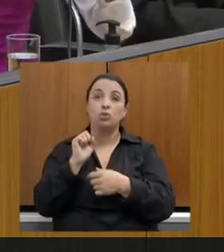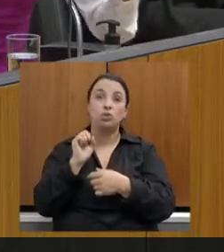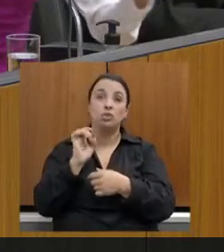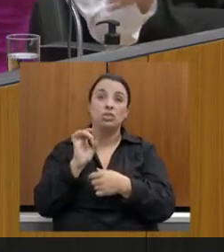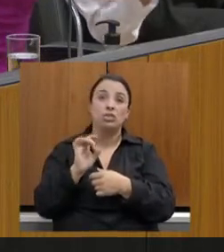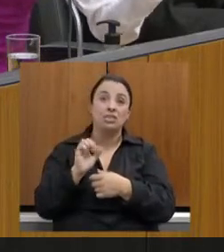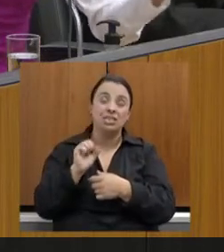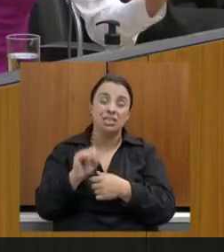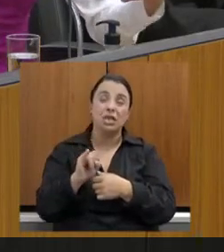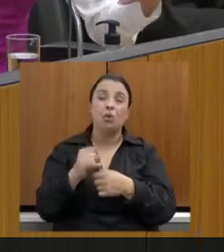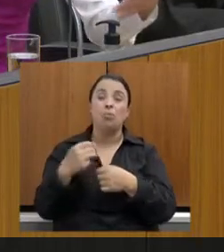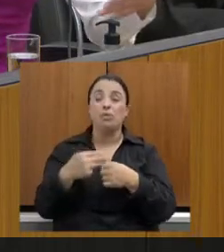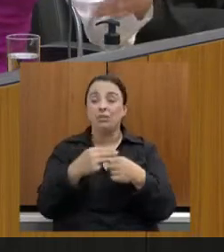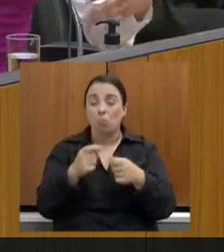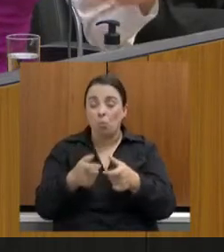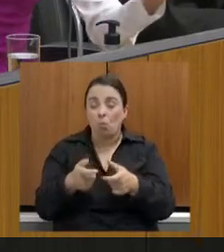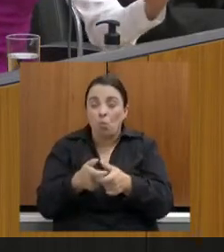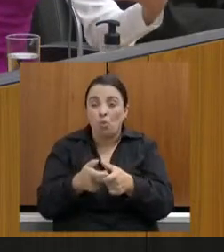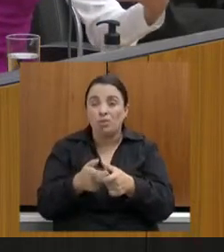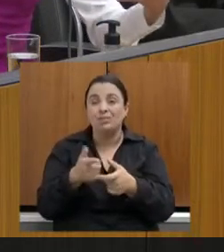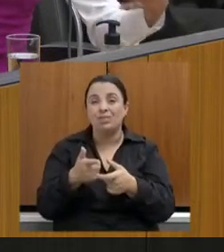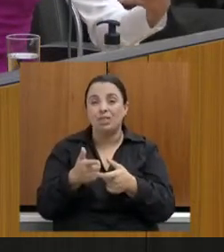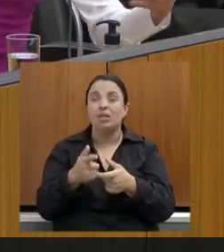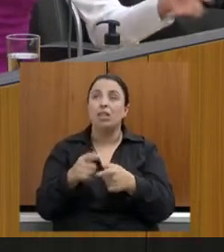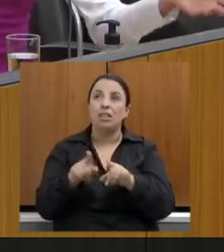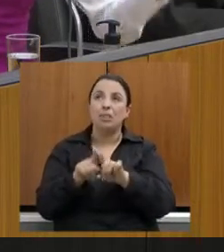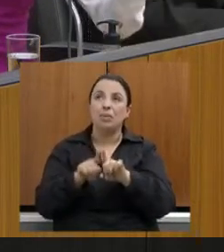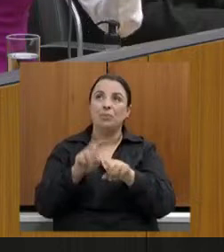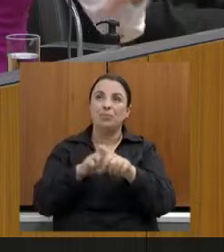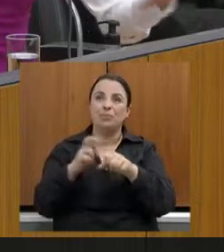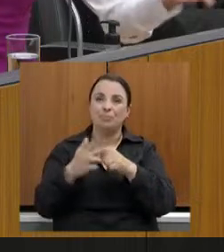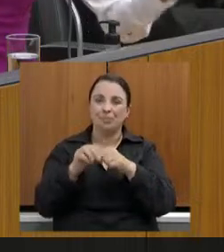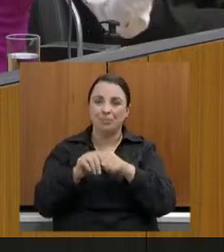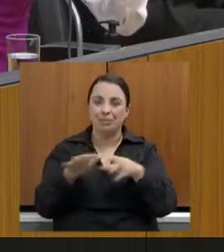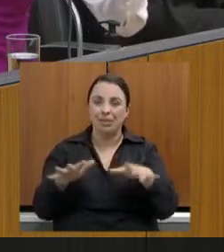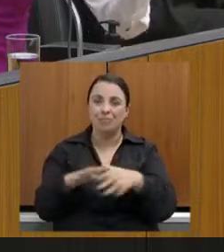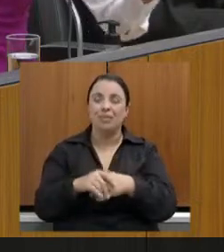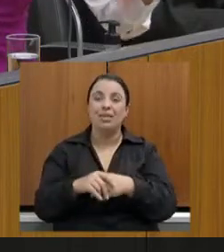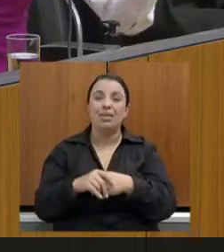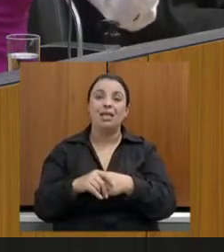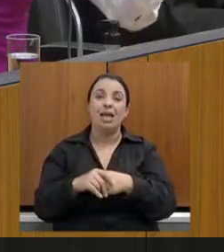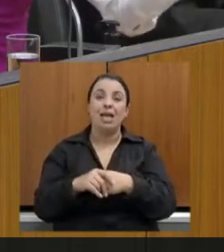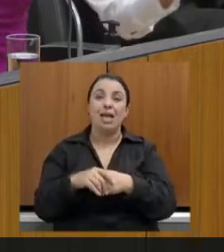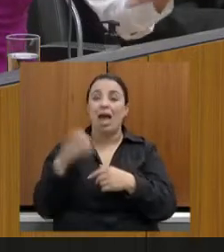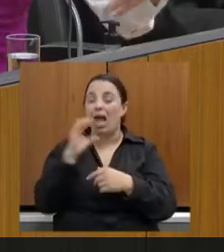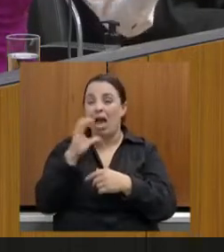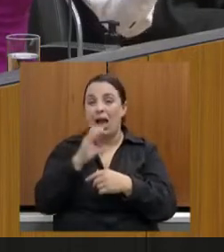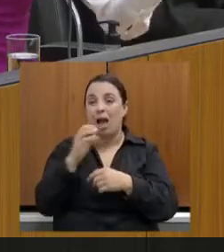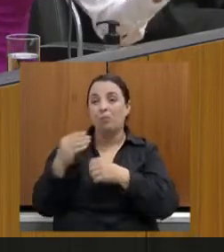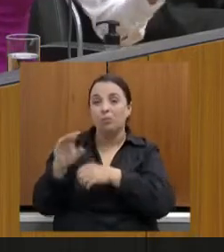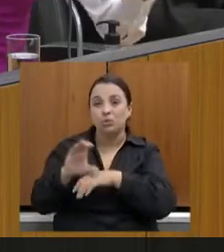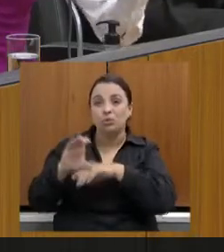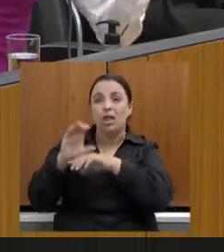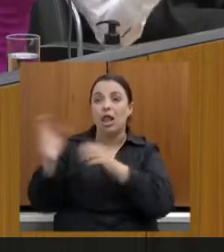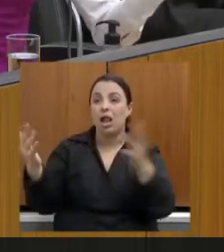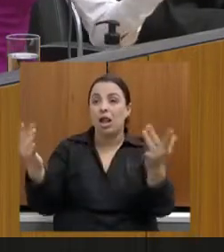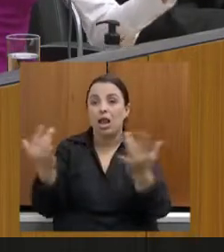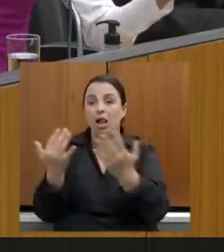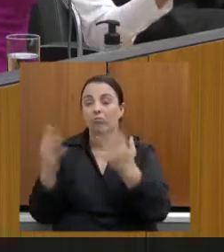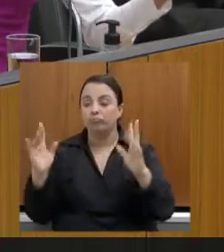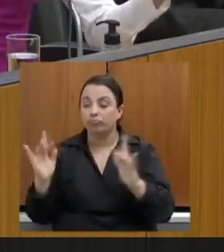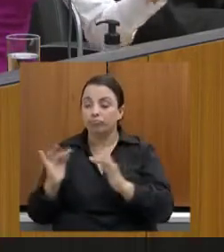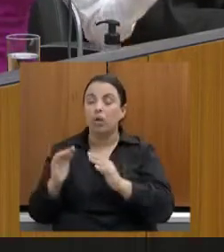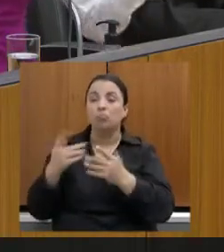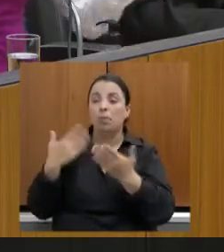pequeno, igual no período da pandemia, bem rapidamente os conselheiros já reuniram, já procuraram a prefeitura, o nós vamos fazer. Então, tem cenários